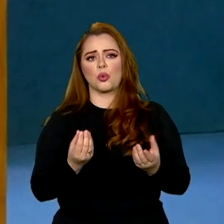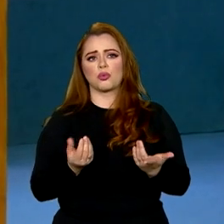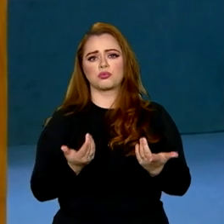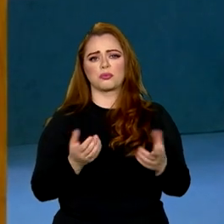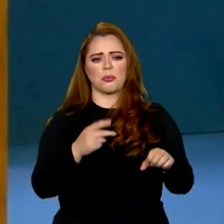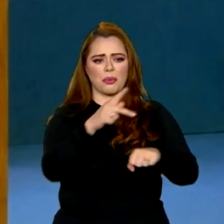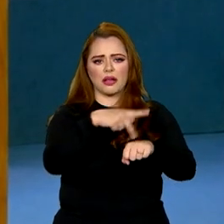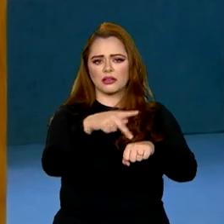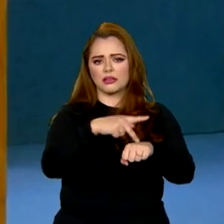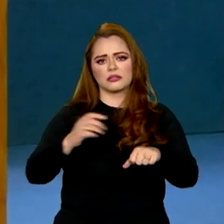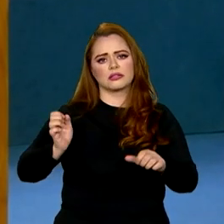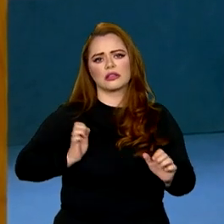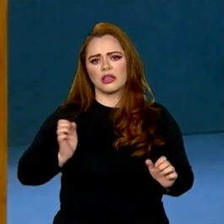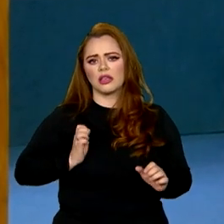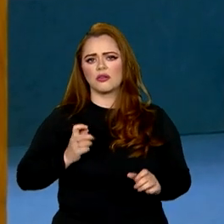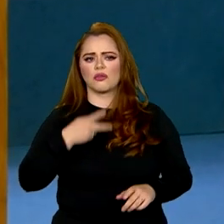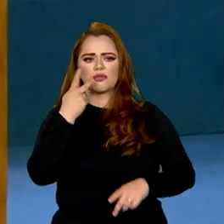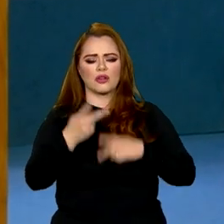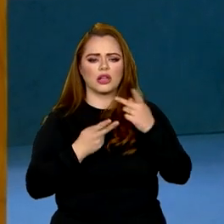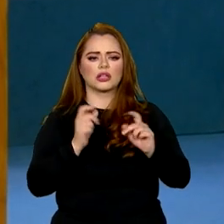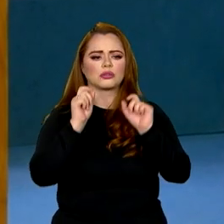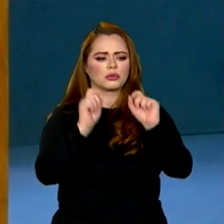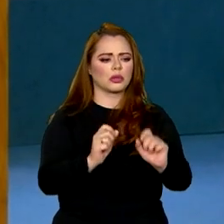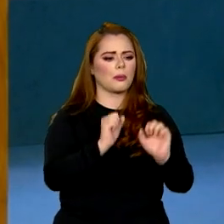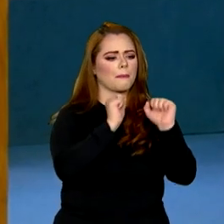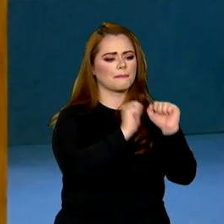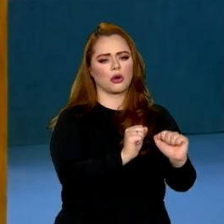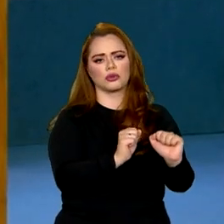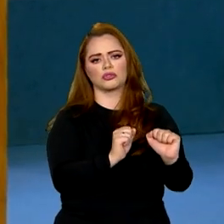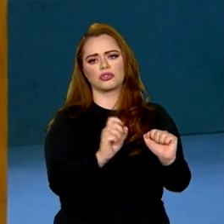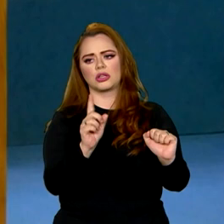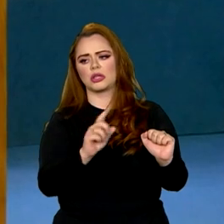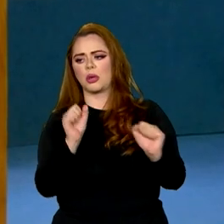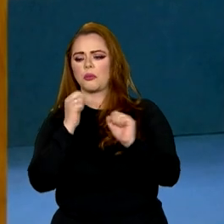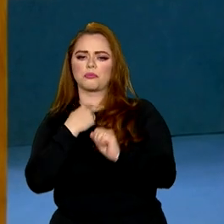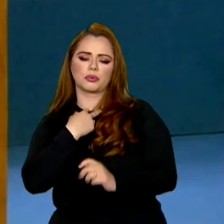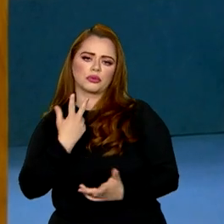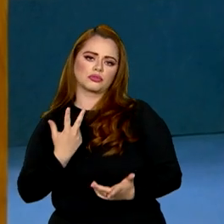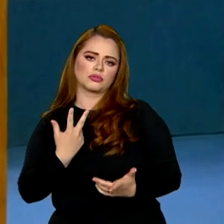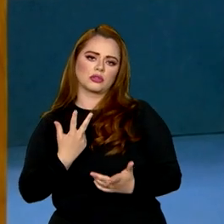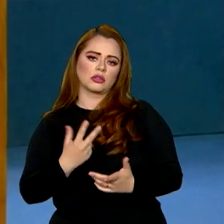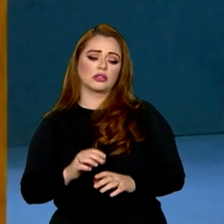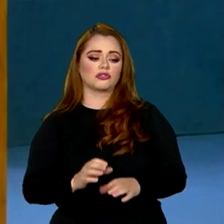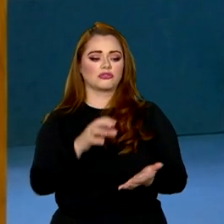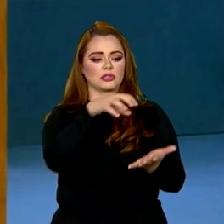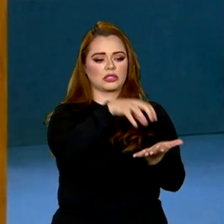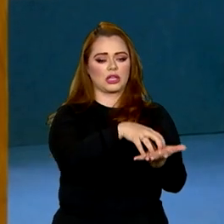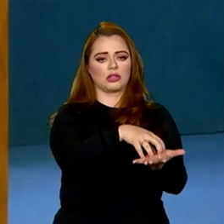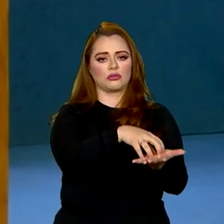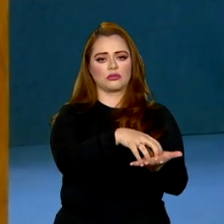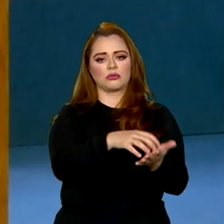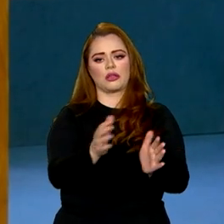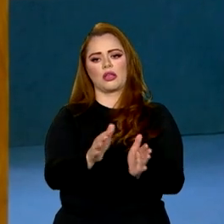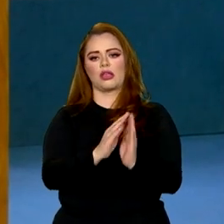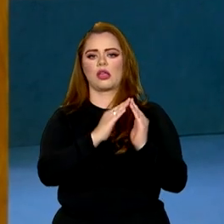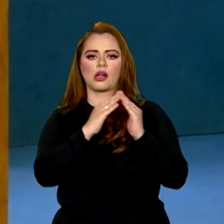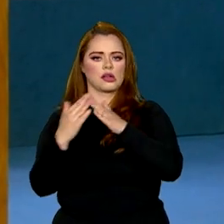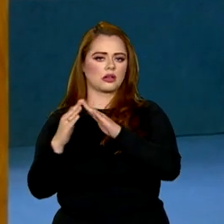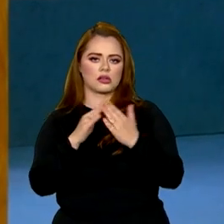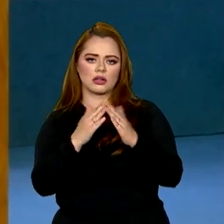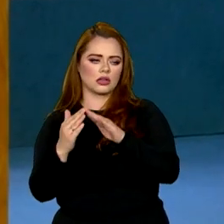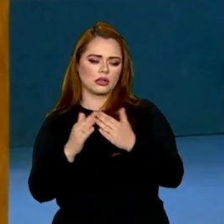ricas reeditando a relação de dependência entre centro e periferia. A